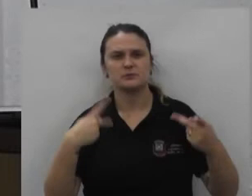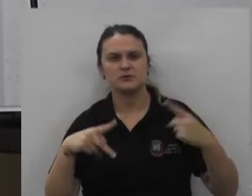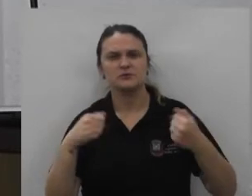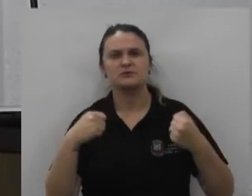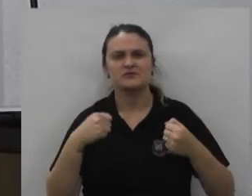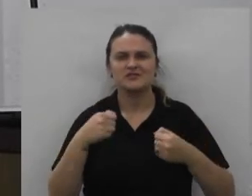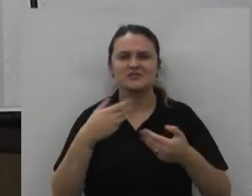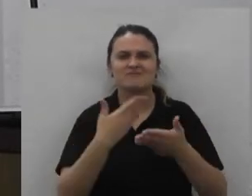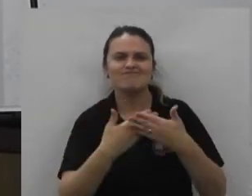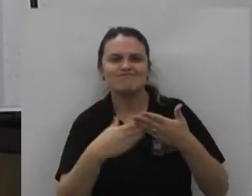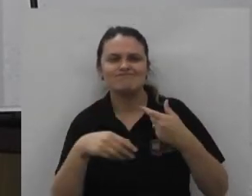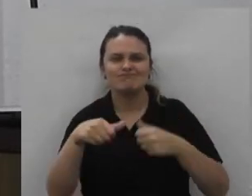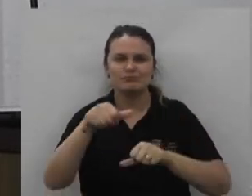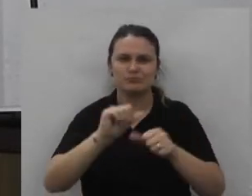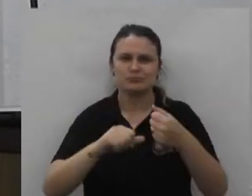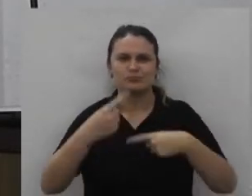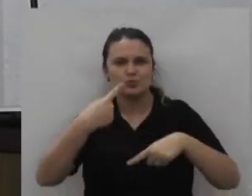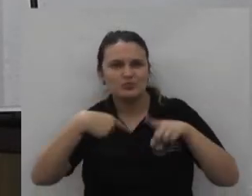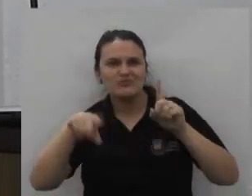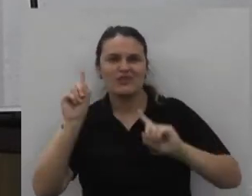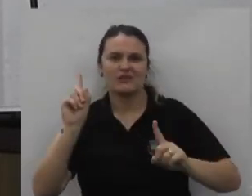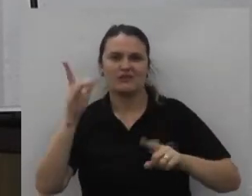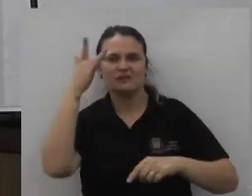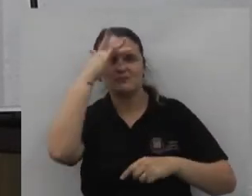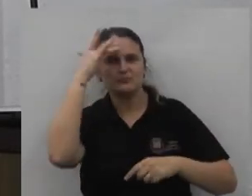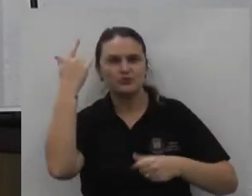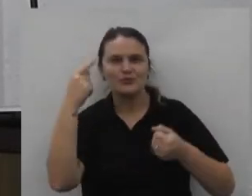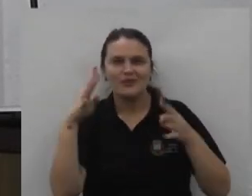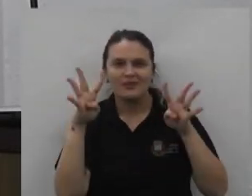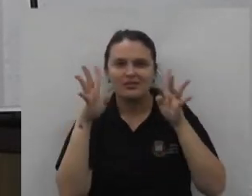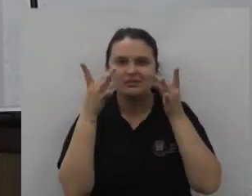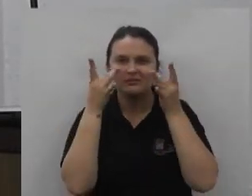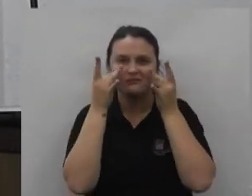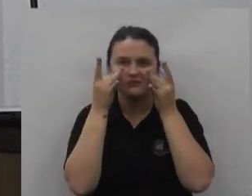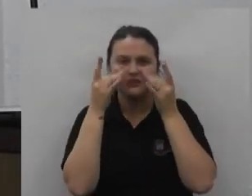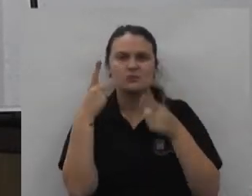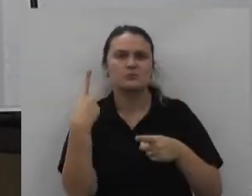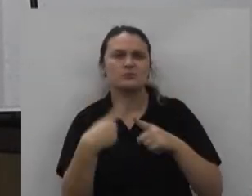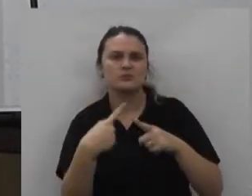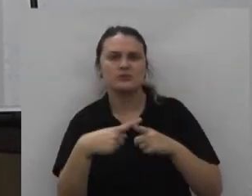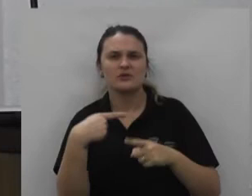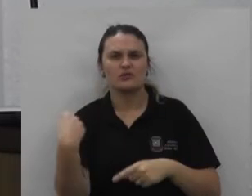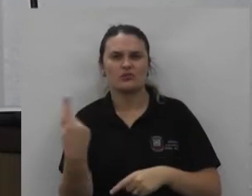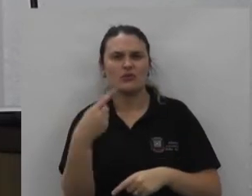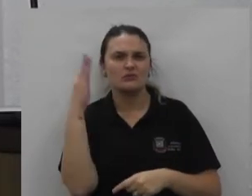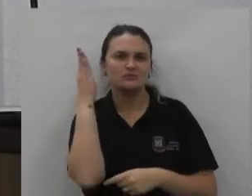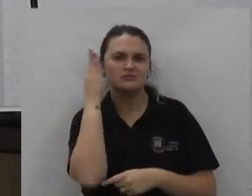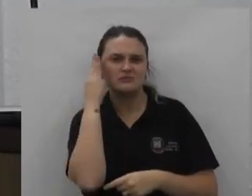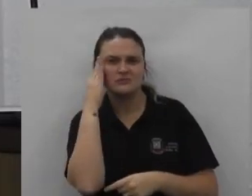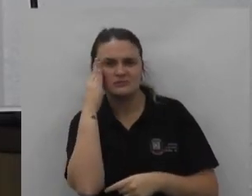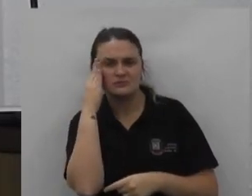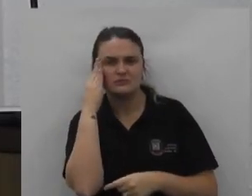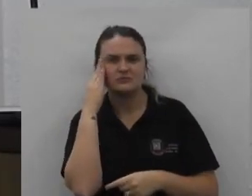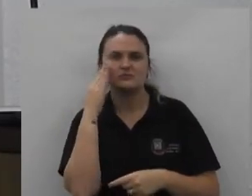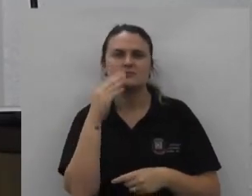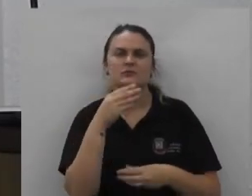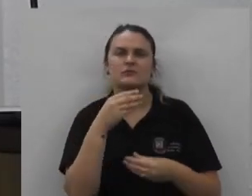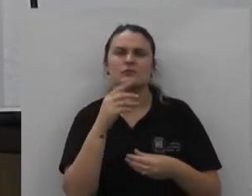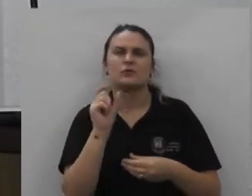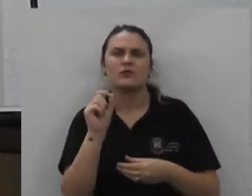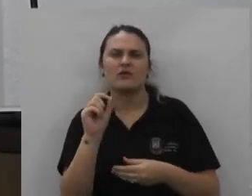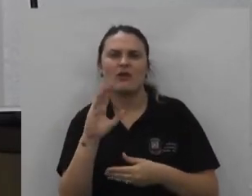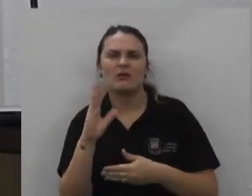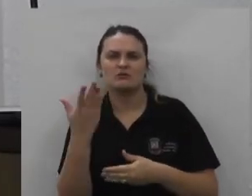seja revisado e o pessoal esteja atento porque entendemos em muitos casos o